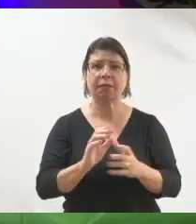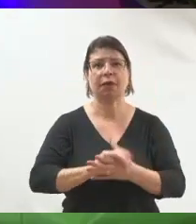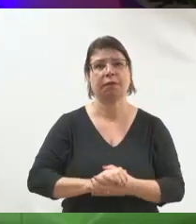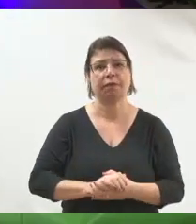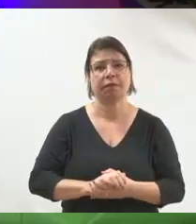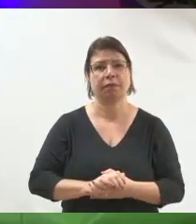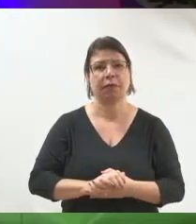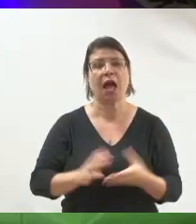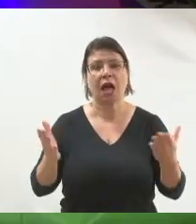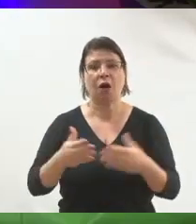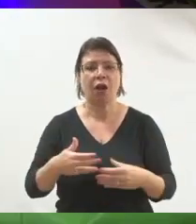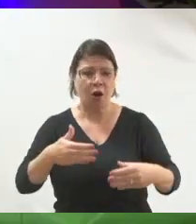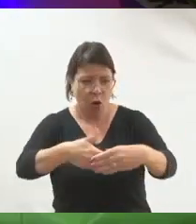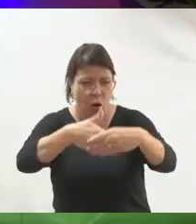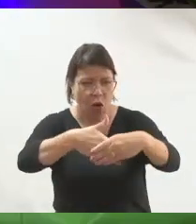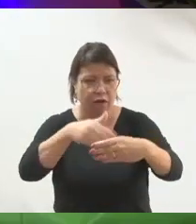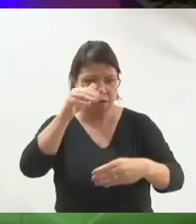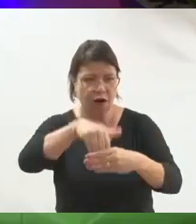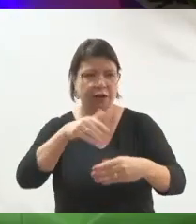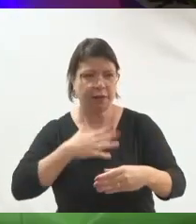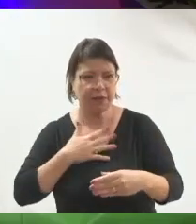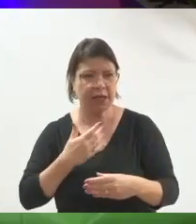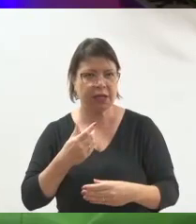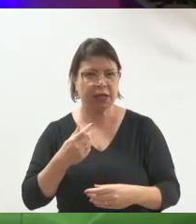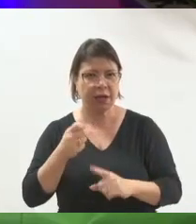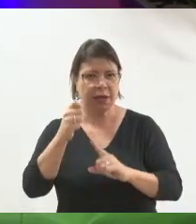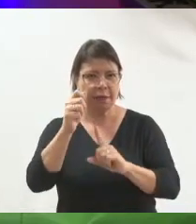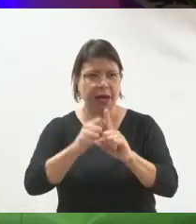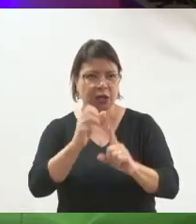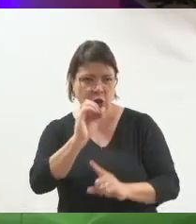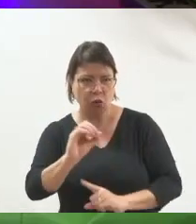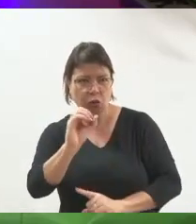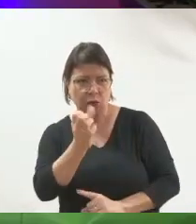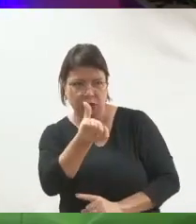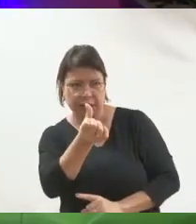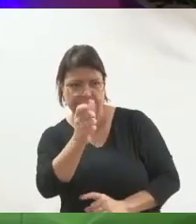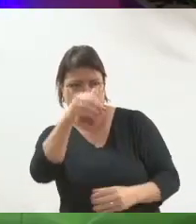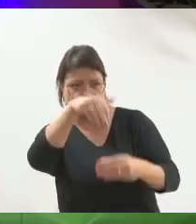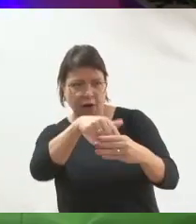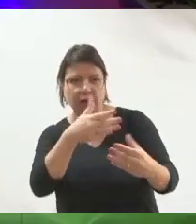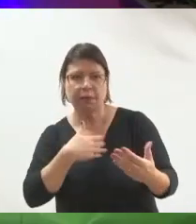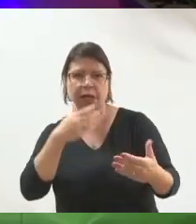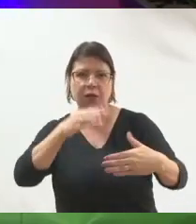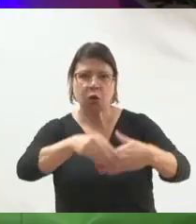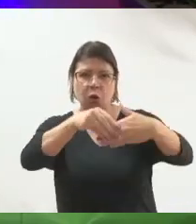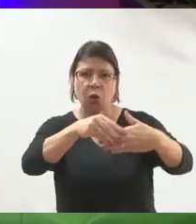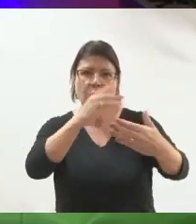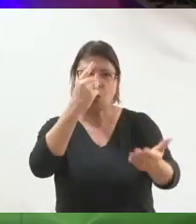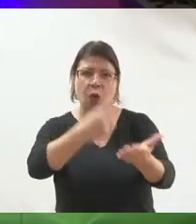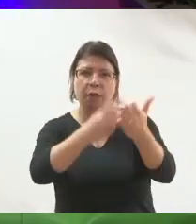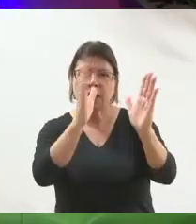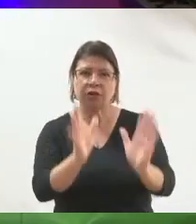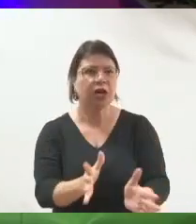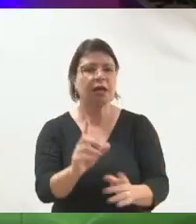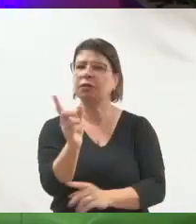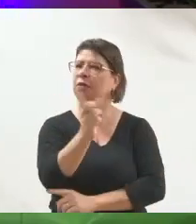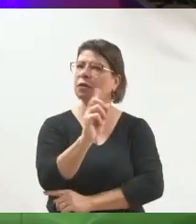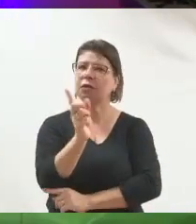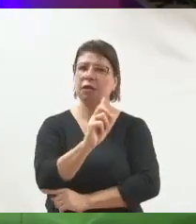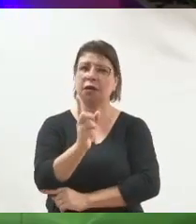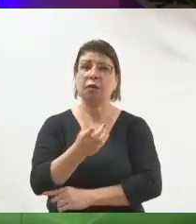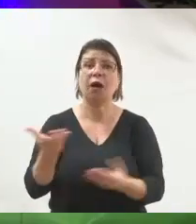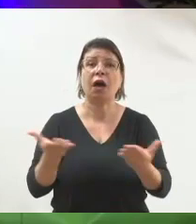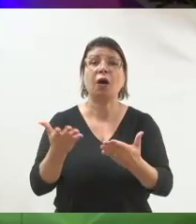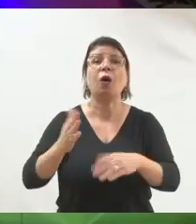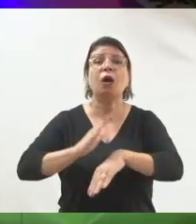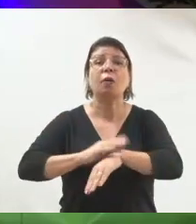no dia 6 de outubro, conto com você. Até porque isso é campanha extemporânea, e vocês também têm conteúdos de legislação para vocês entenderem que